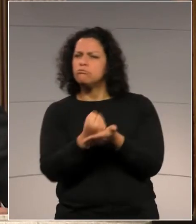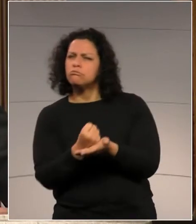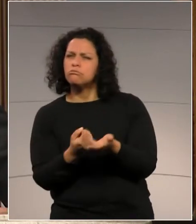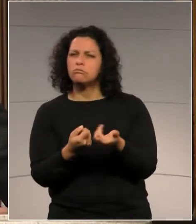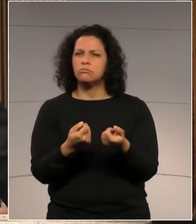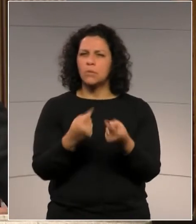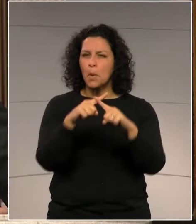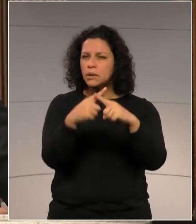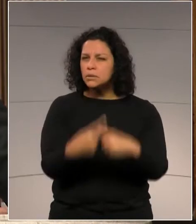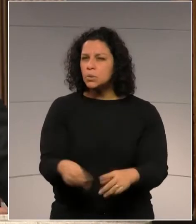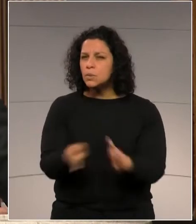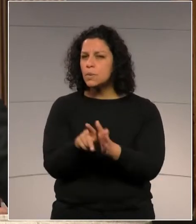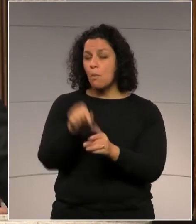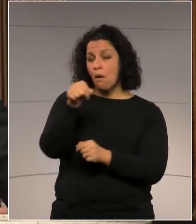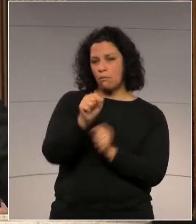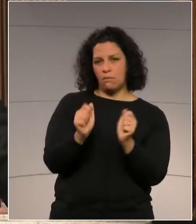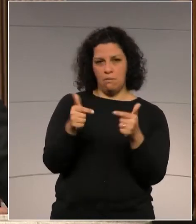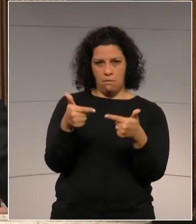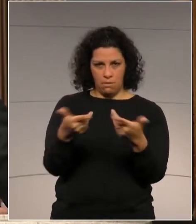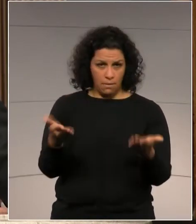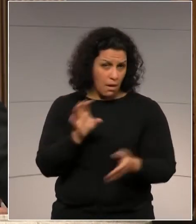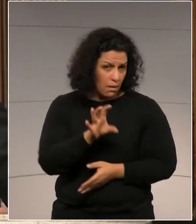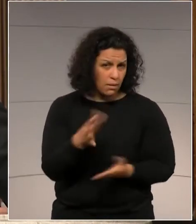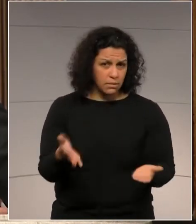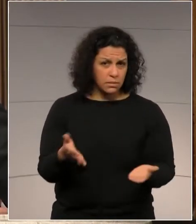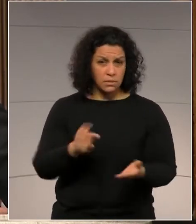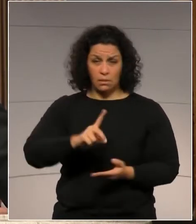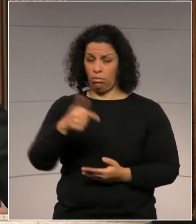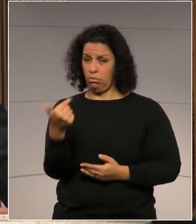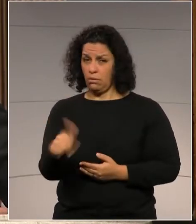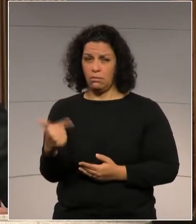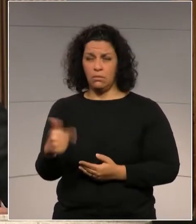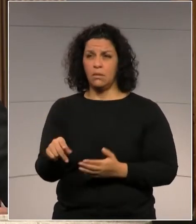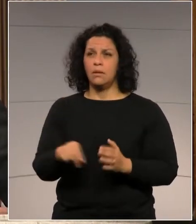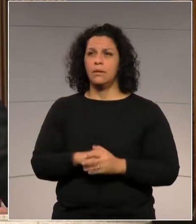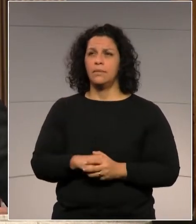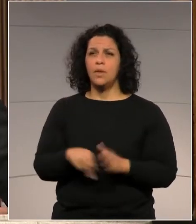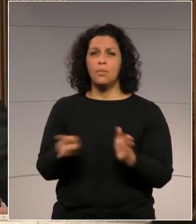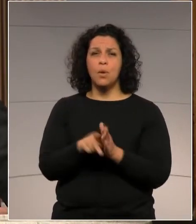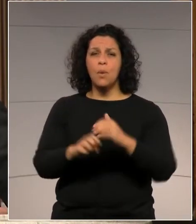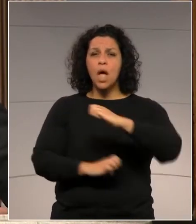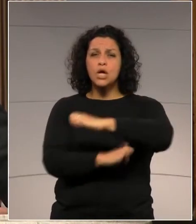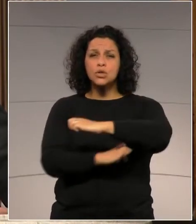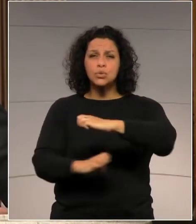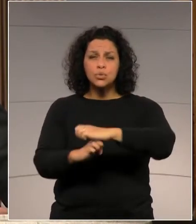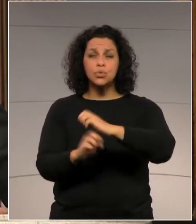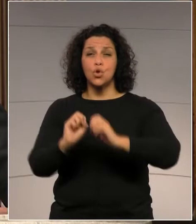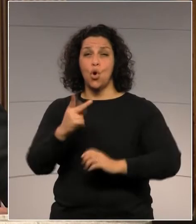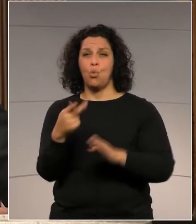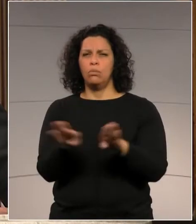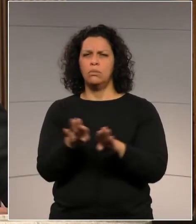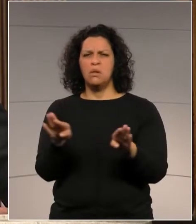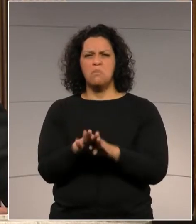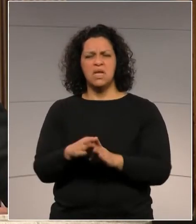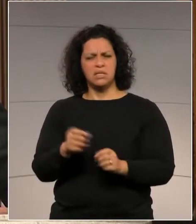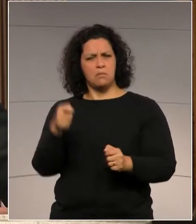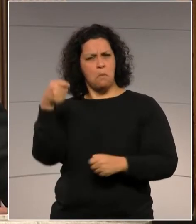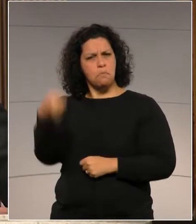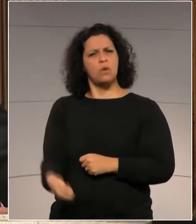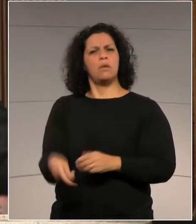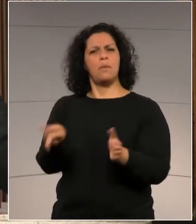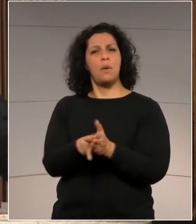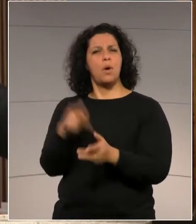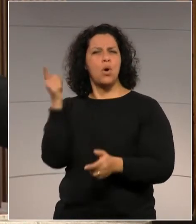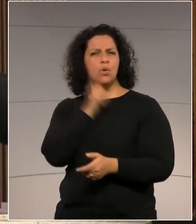Esse é o jogo da casa. Se não tem estrutura e cacife para aguentar o